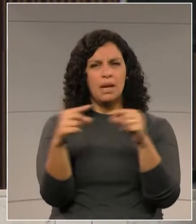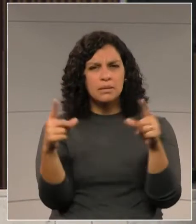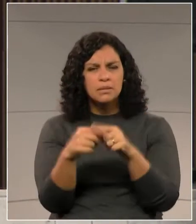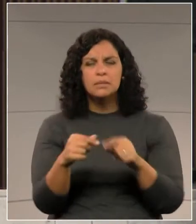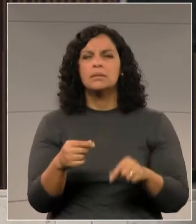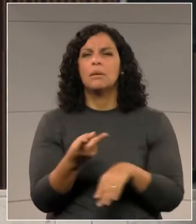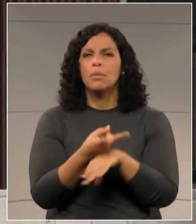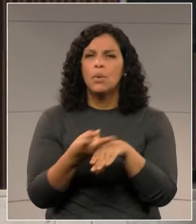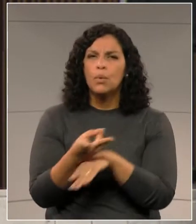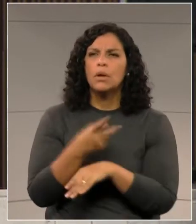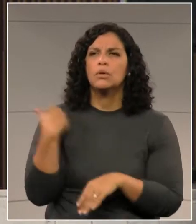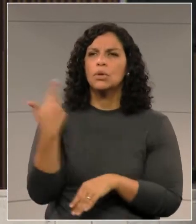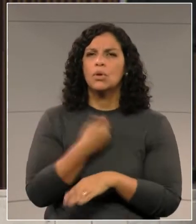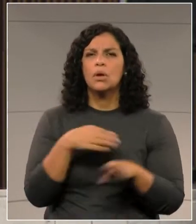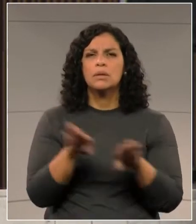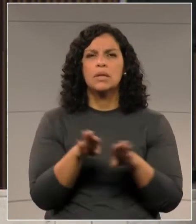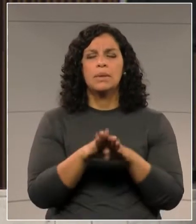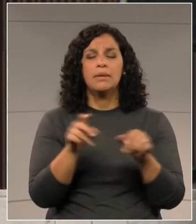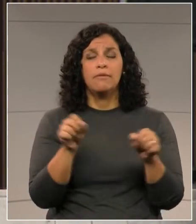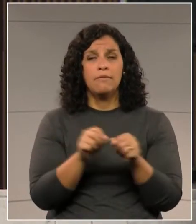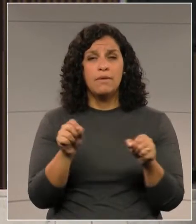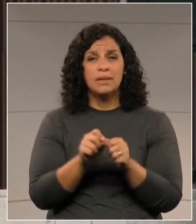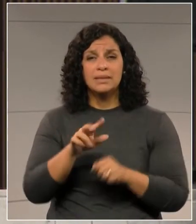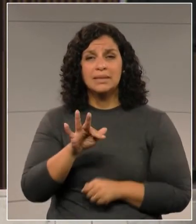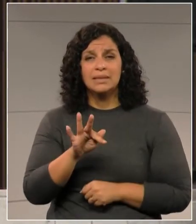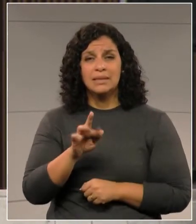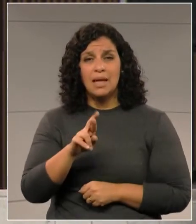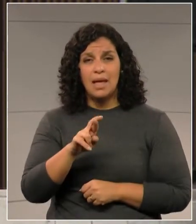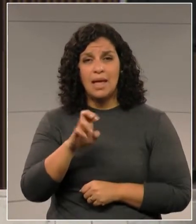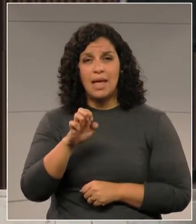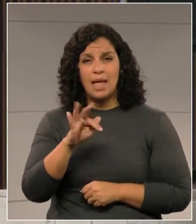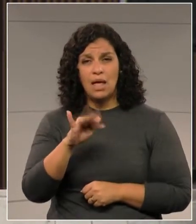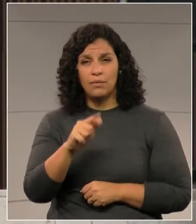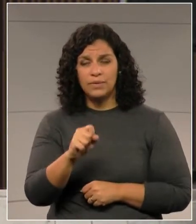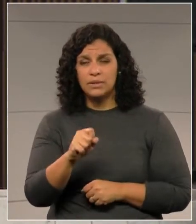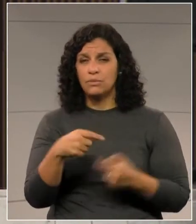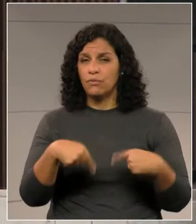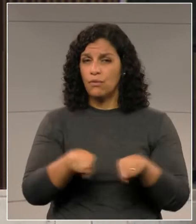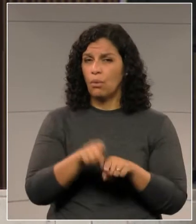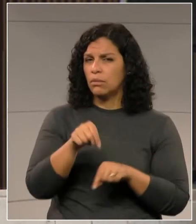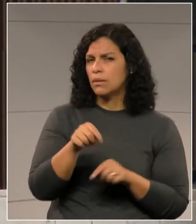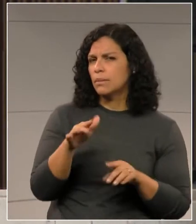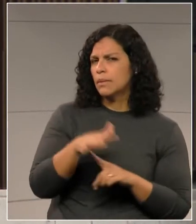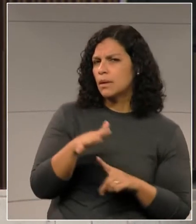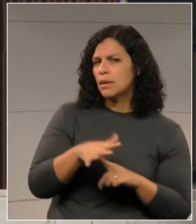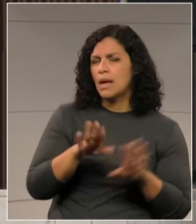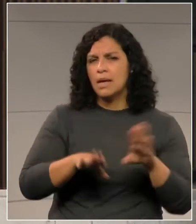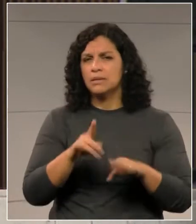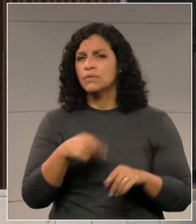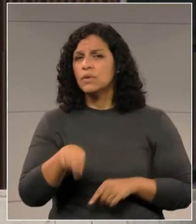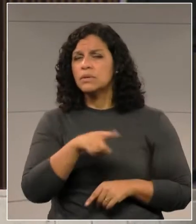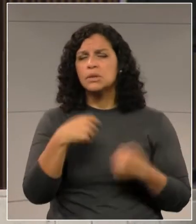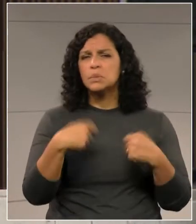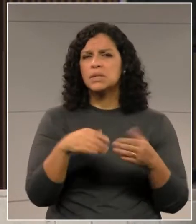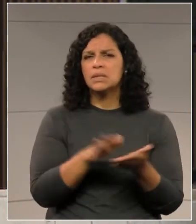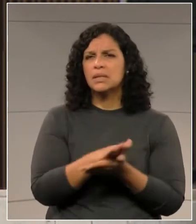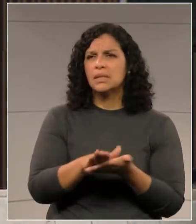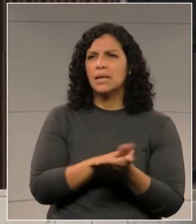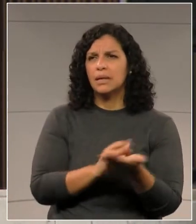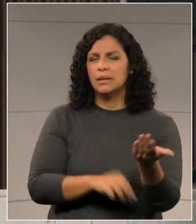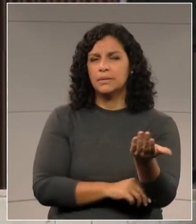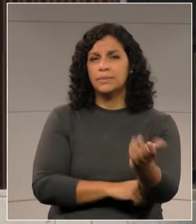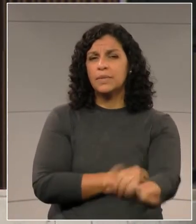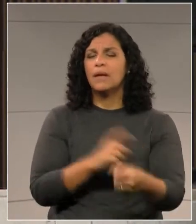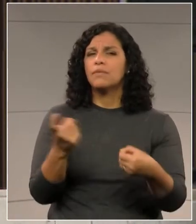fazer com que nós tenhamos os famosos refis. Talvez seja isso que o governador quer dizer. Vocês não são mais obrigados, entidades de classe,